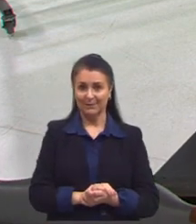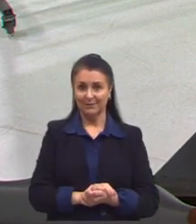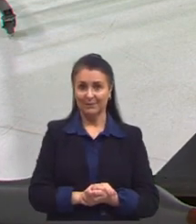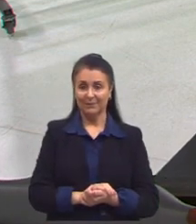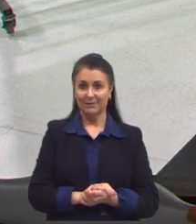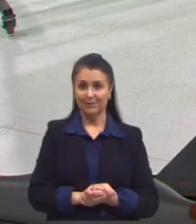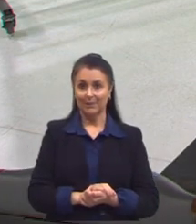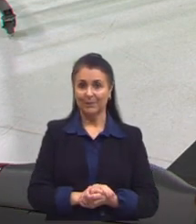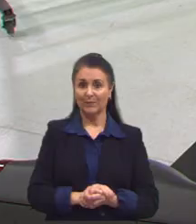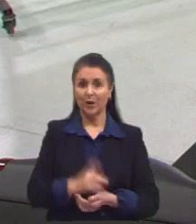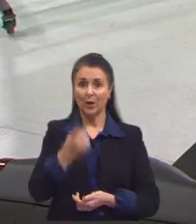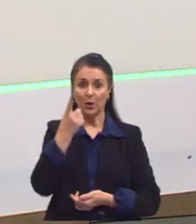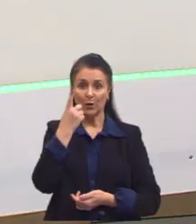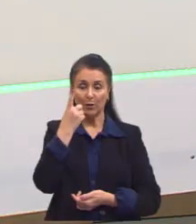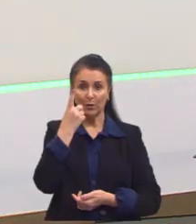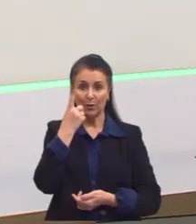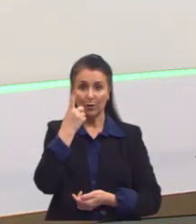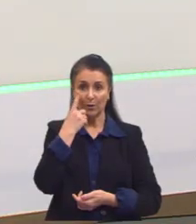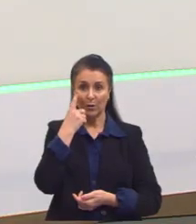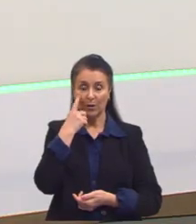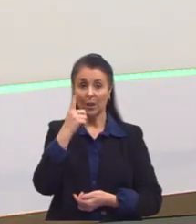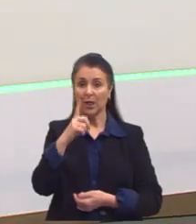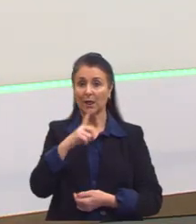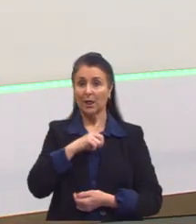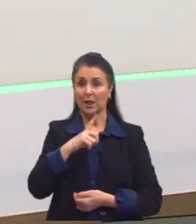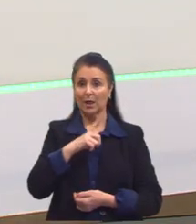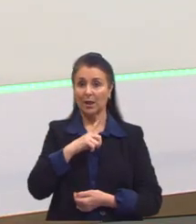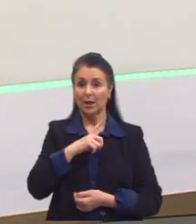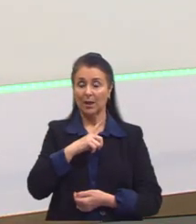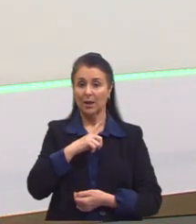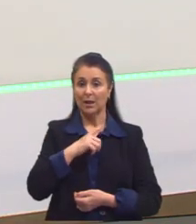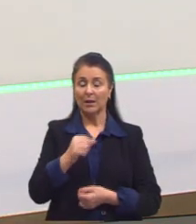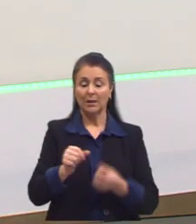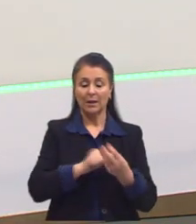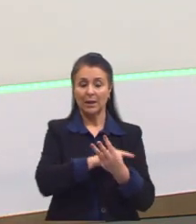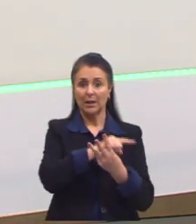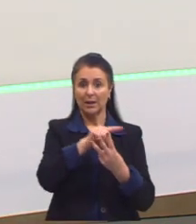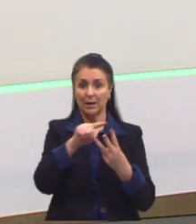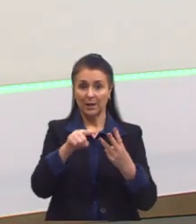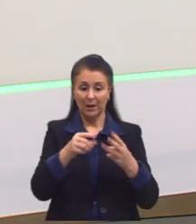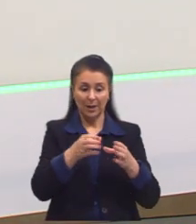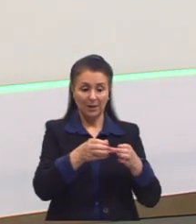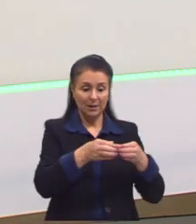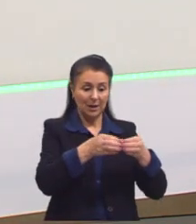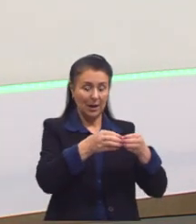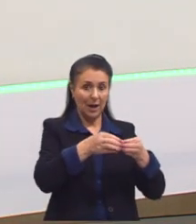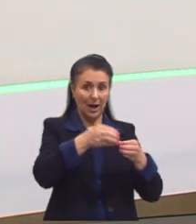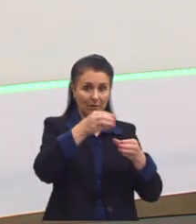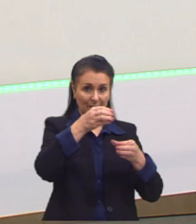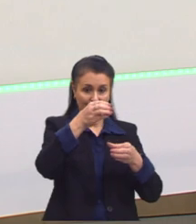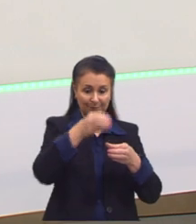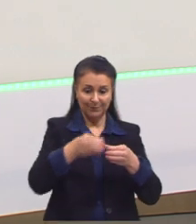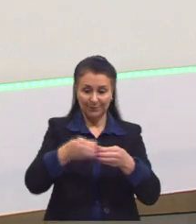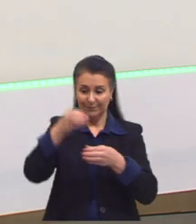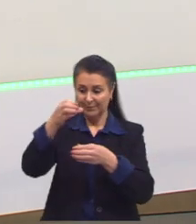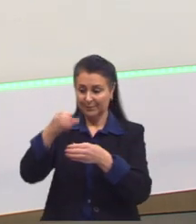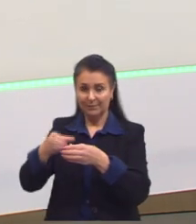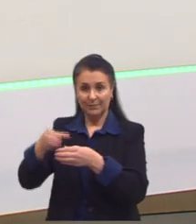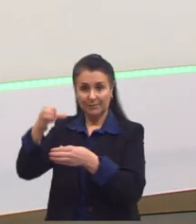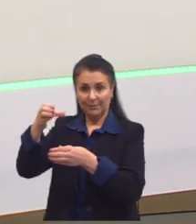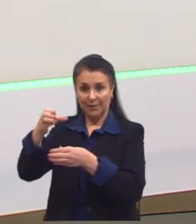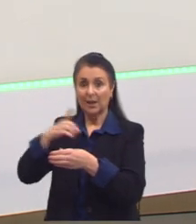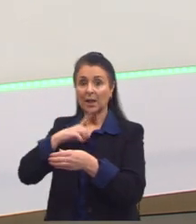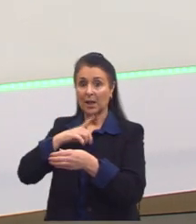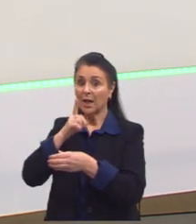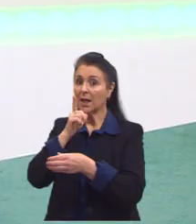Então, aqui, pessoal, a gente tem três garrafinhas com líquidos, certo?